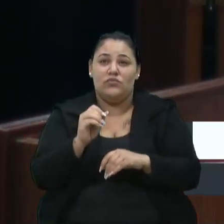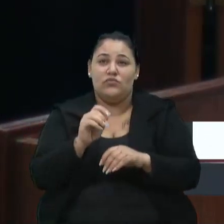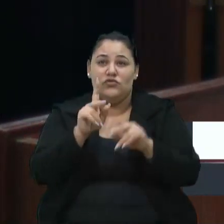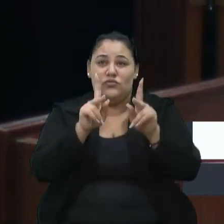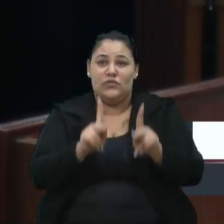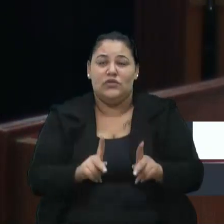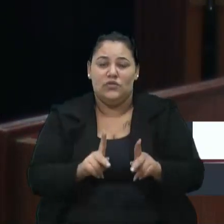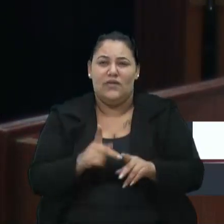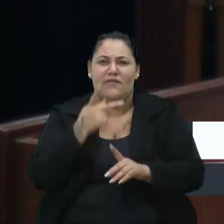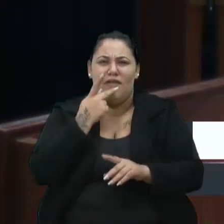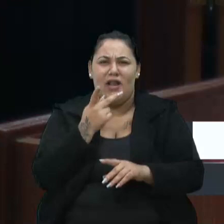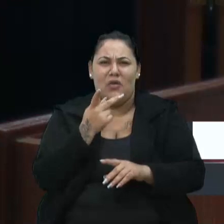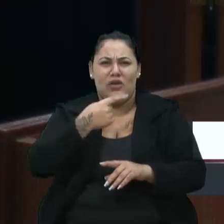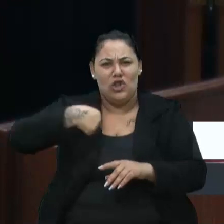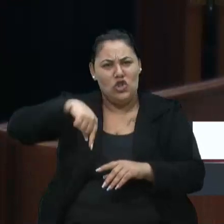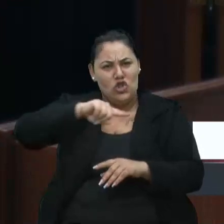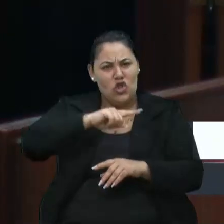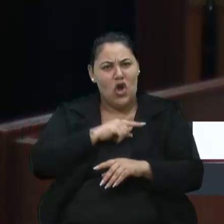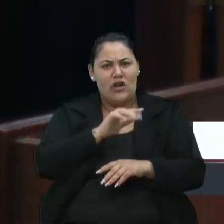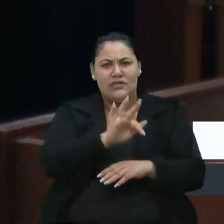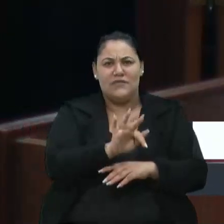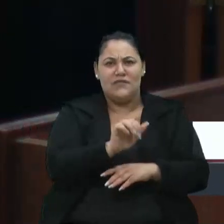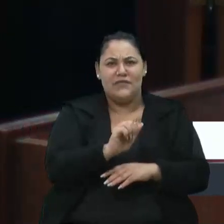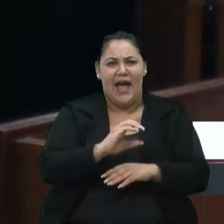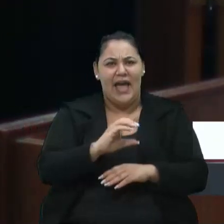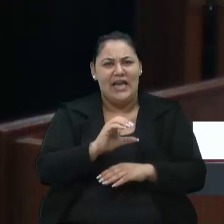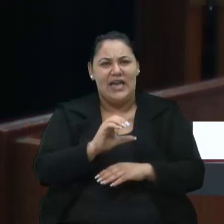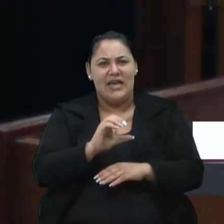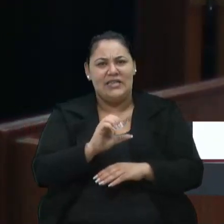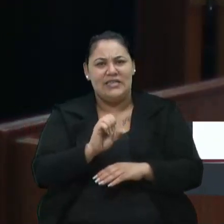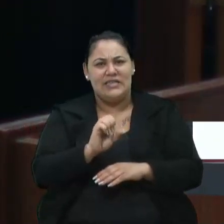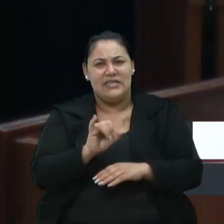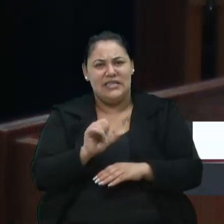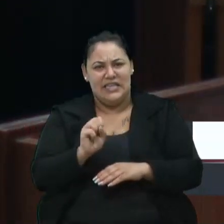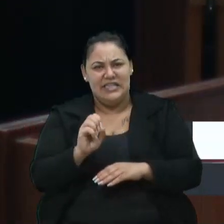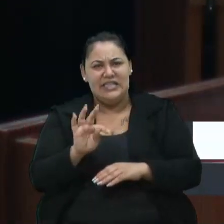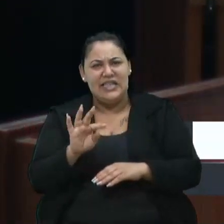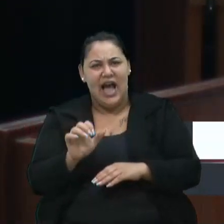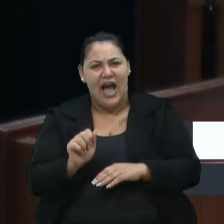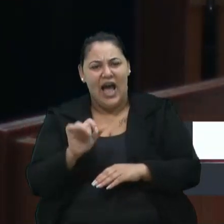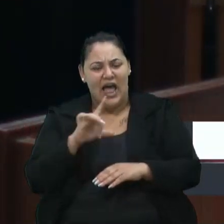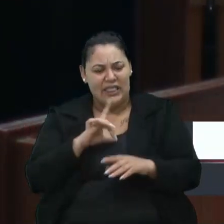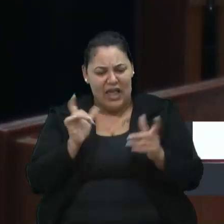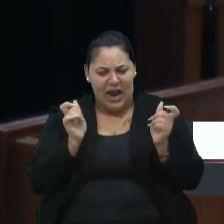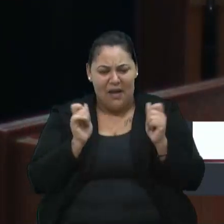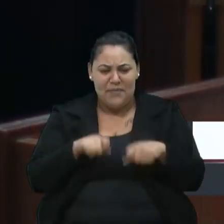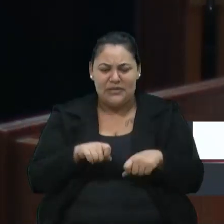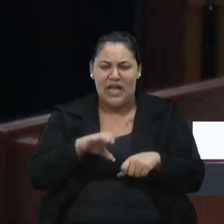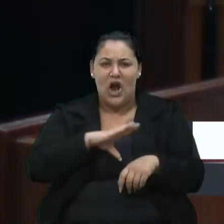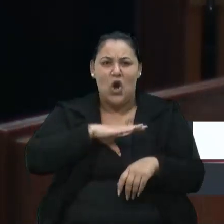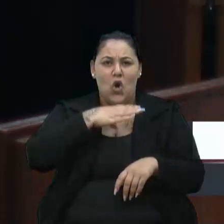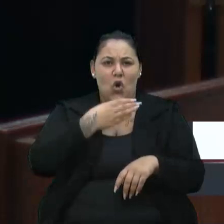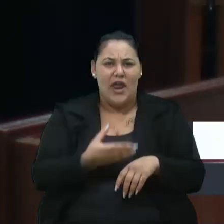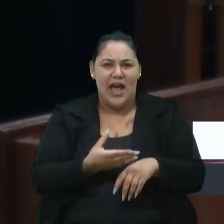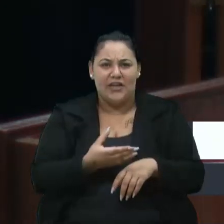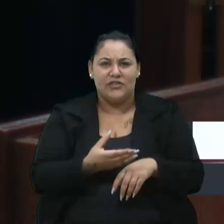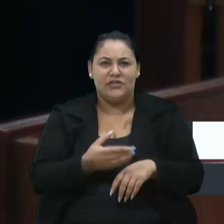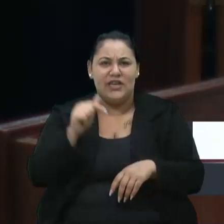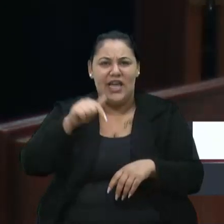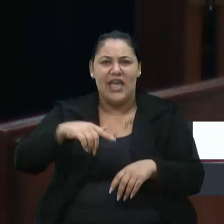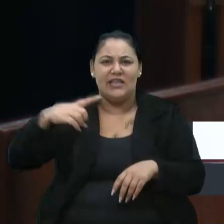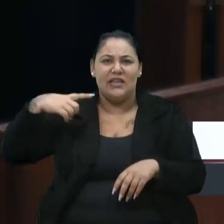fascista. Chamou todos nós de fascista. Ele teve essa capacidade, essa coragem. Este